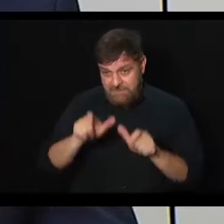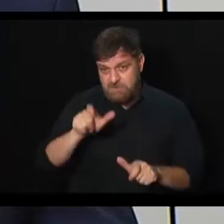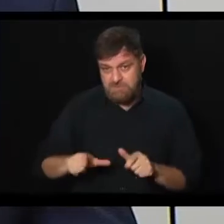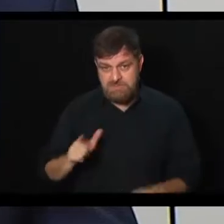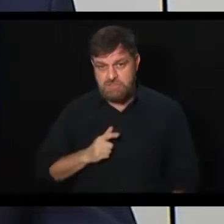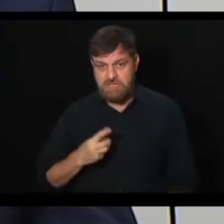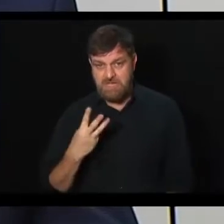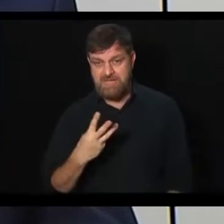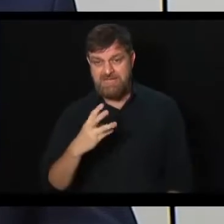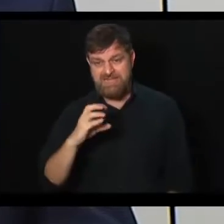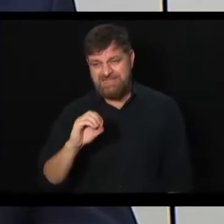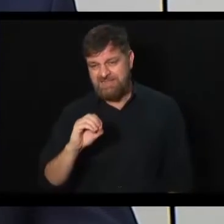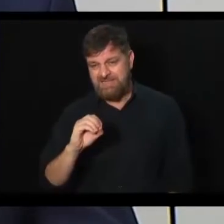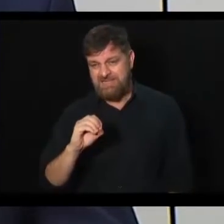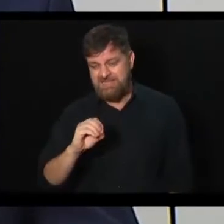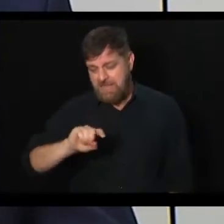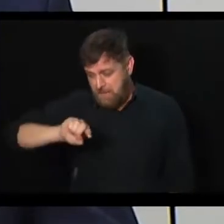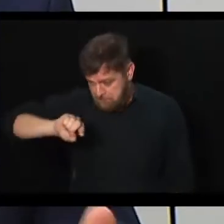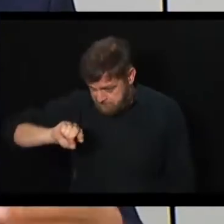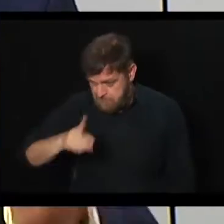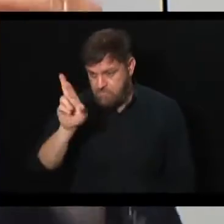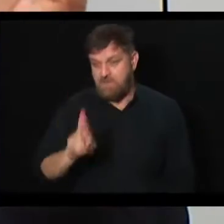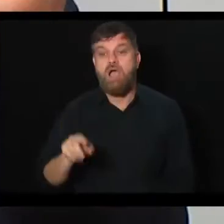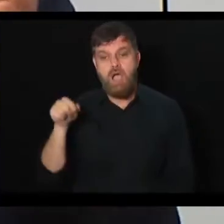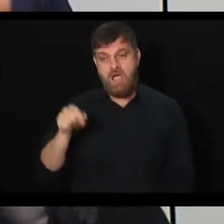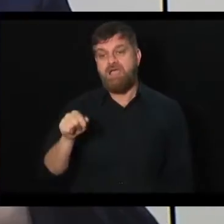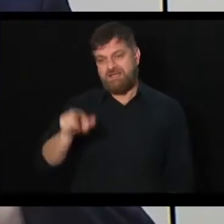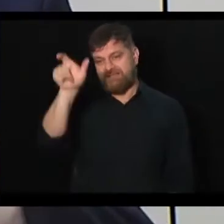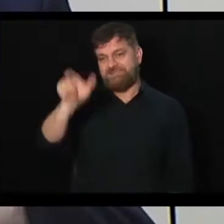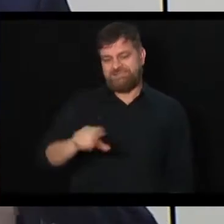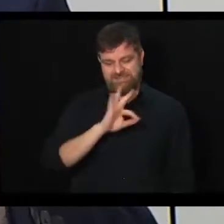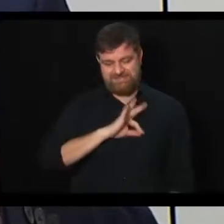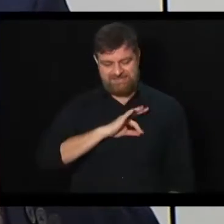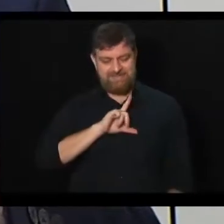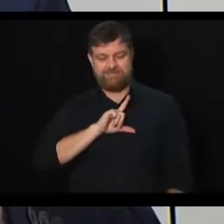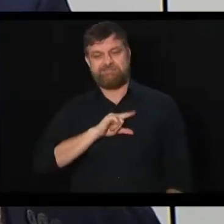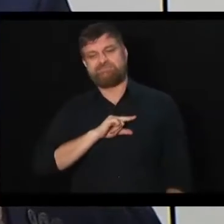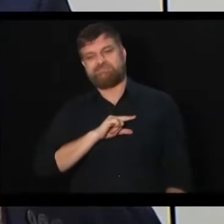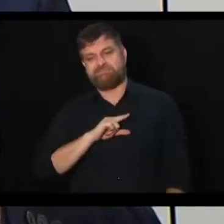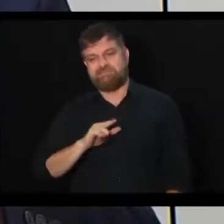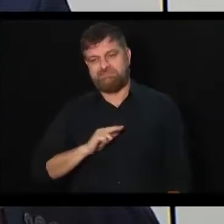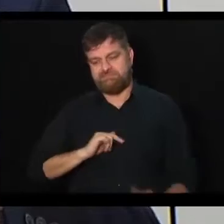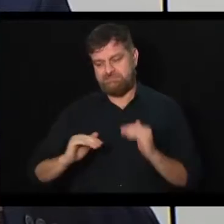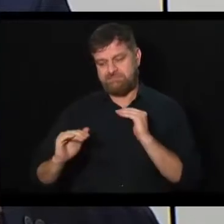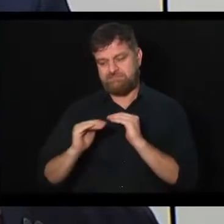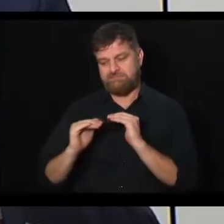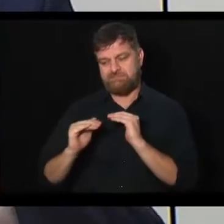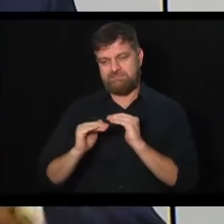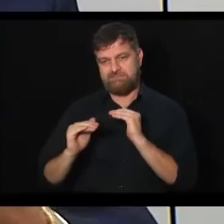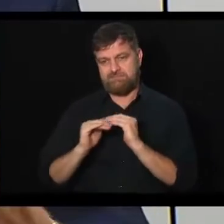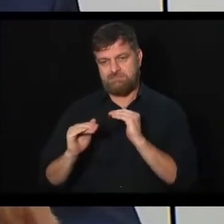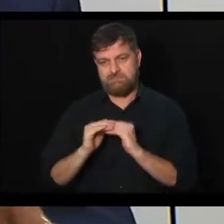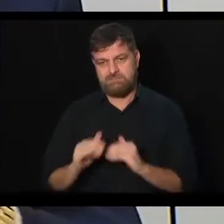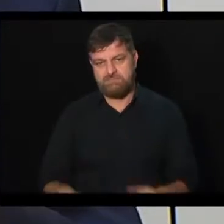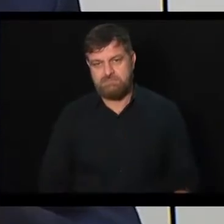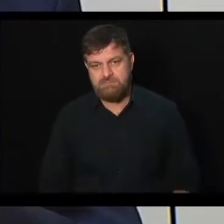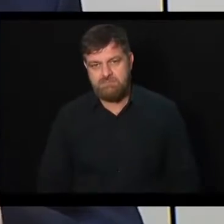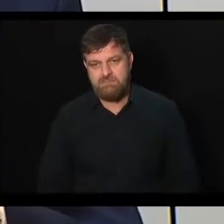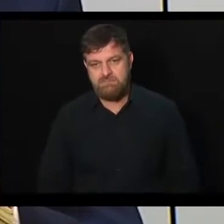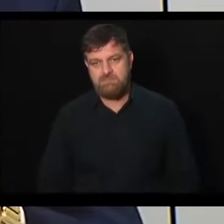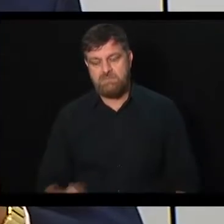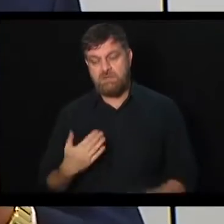com 30, 40, 50 mil, esses, sim, passarão a ter a mesma aposentadoria. E onde